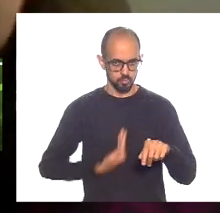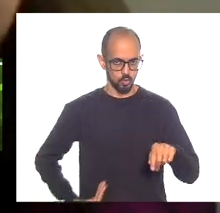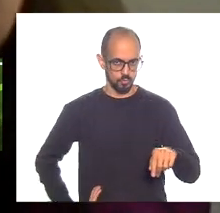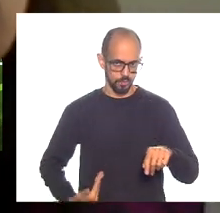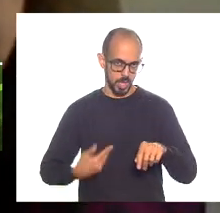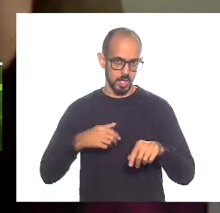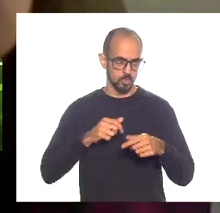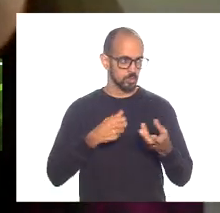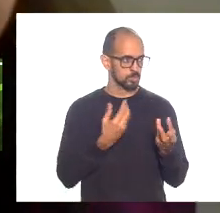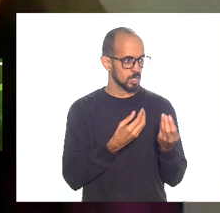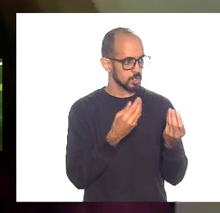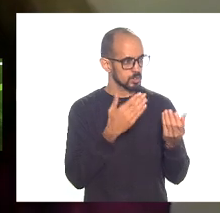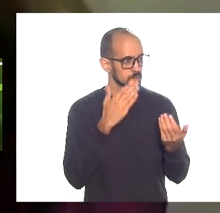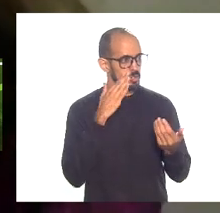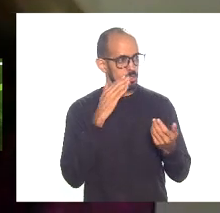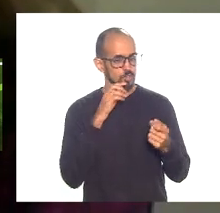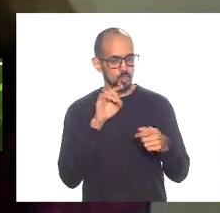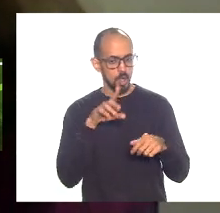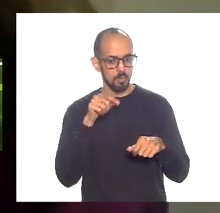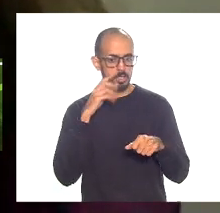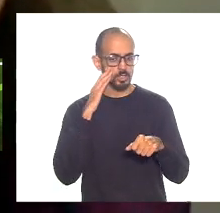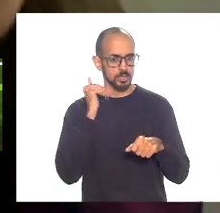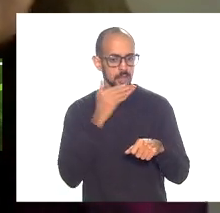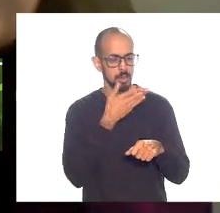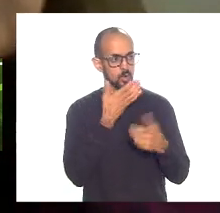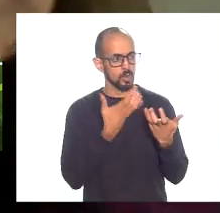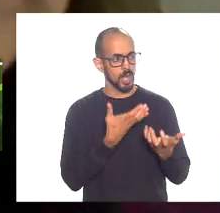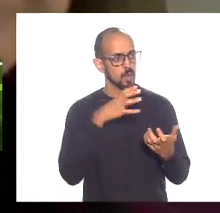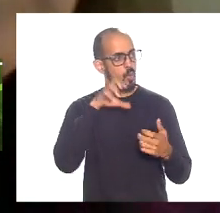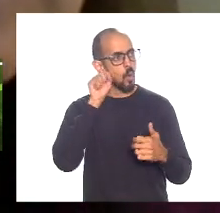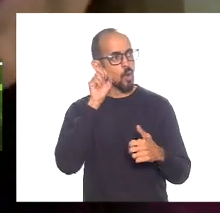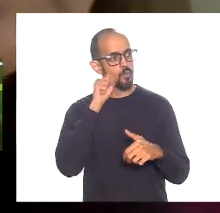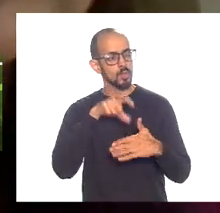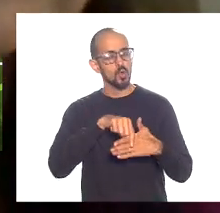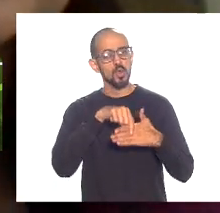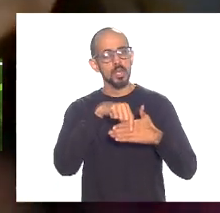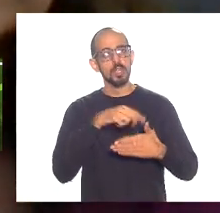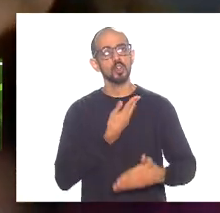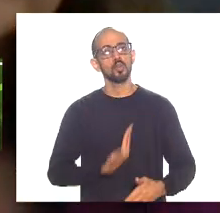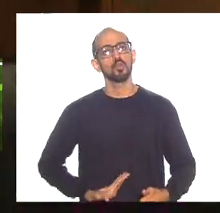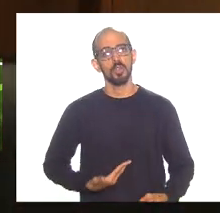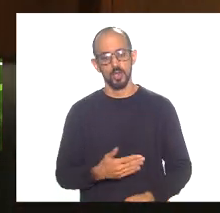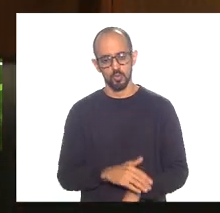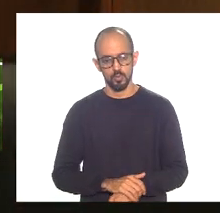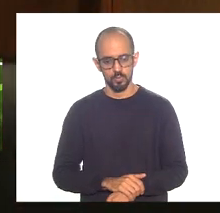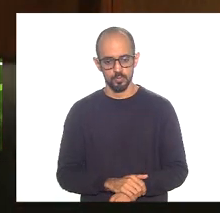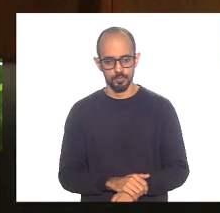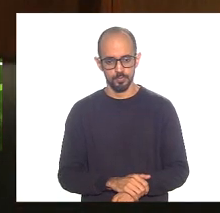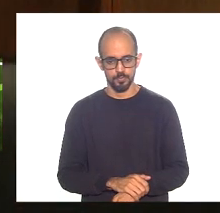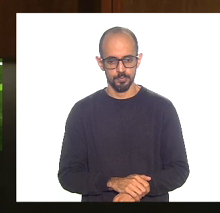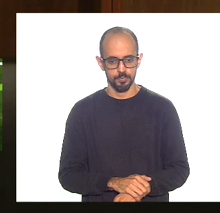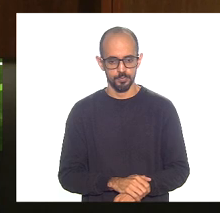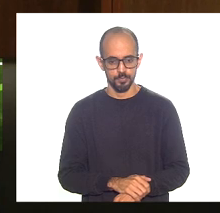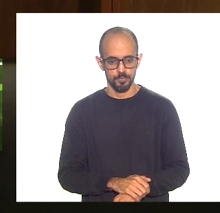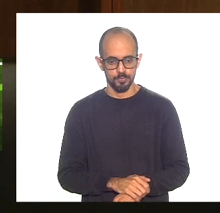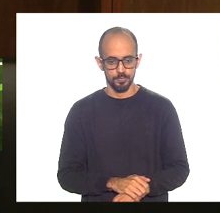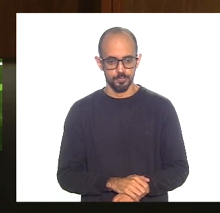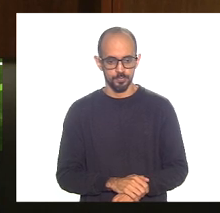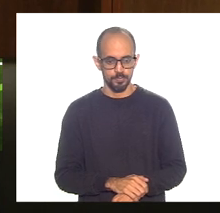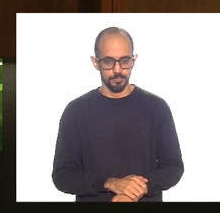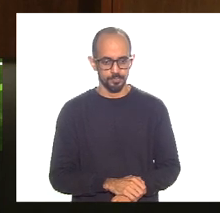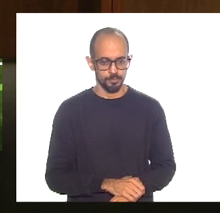houver a possibilidade se entender pertinente, queria ouvir o líder do governo em algum momento. Presidente, me escreve, por favor.